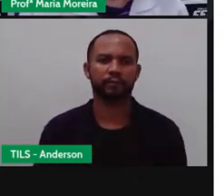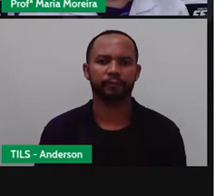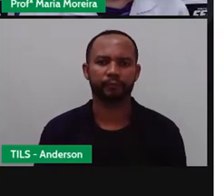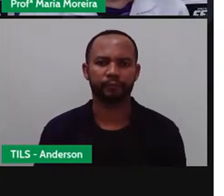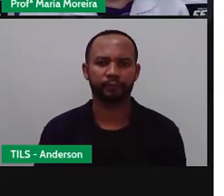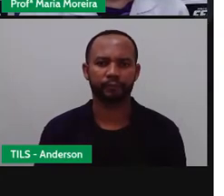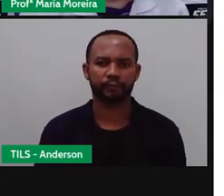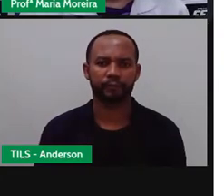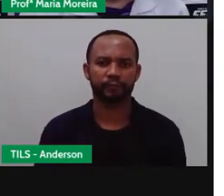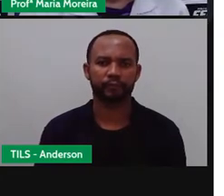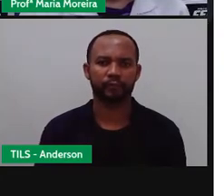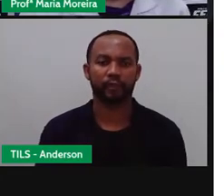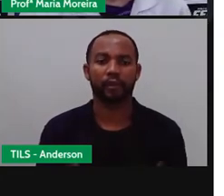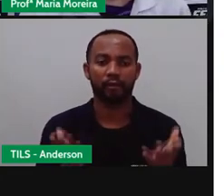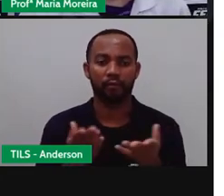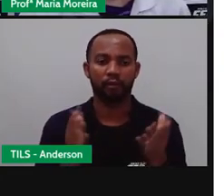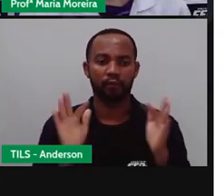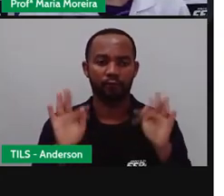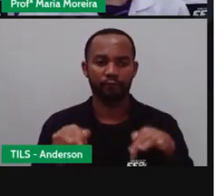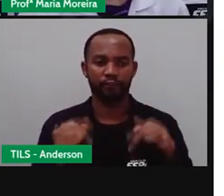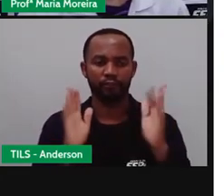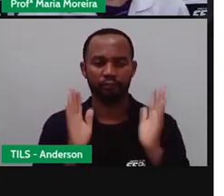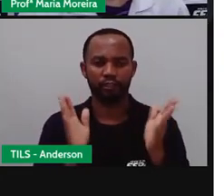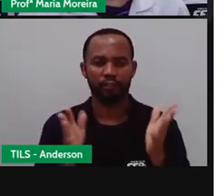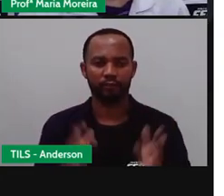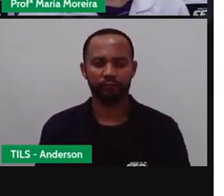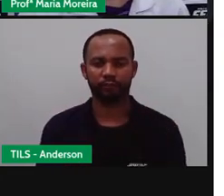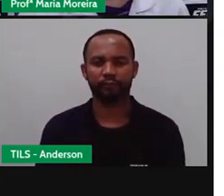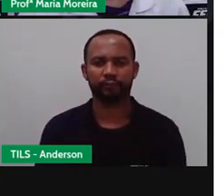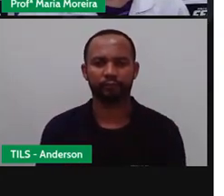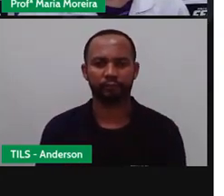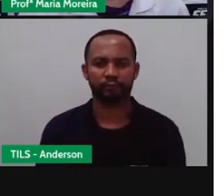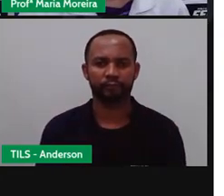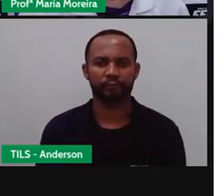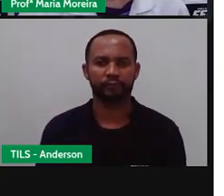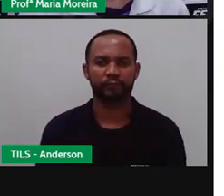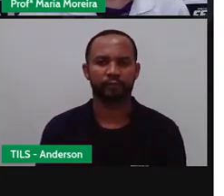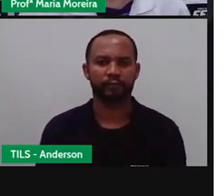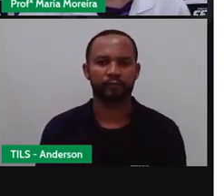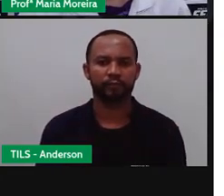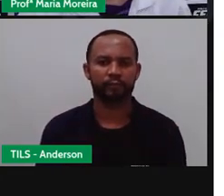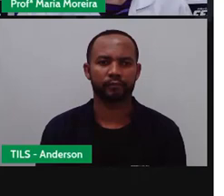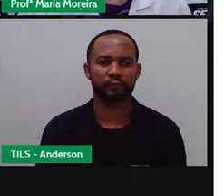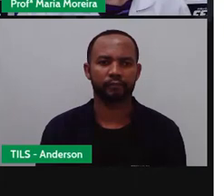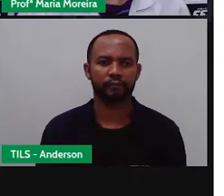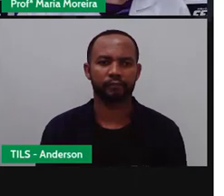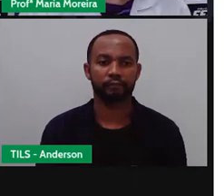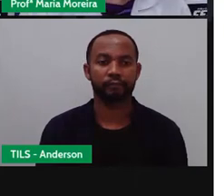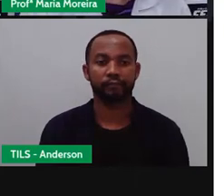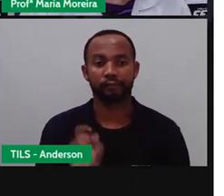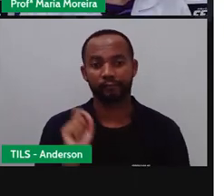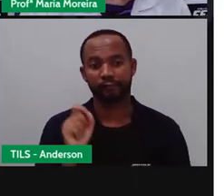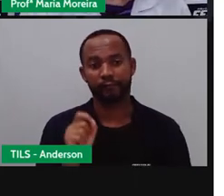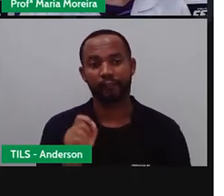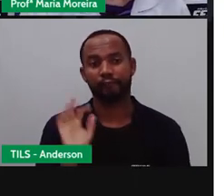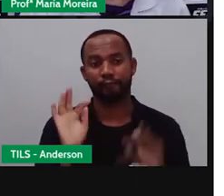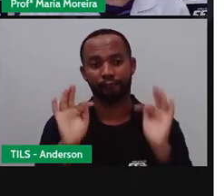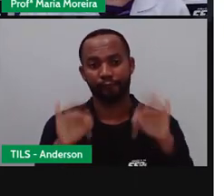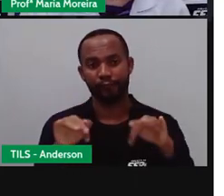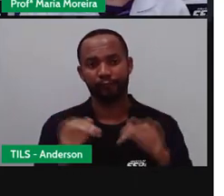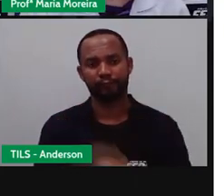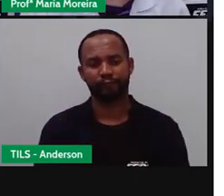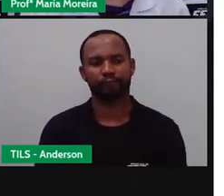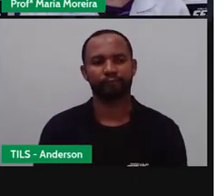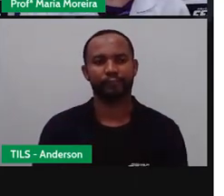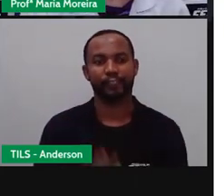vai Encerrando a aula Aqui agora Tá? Vamos aqui Para o nosso Despedida E Vamos